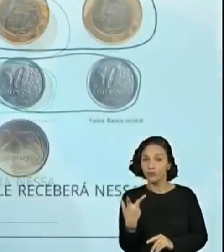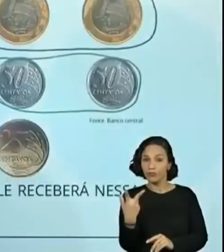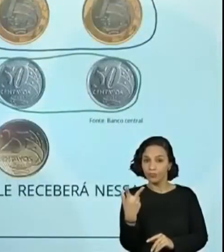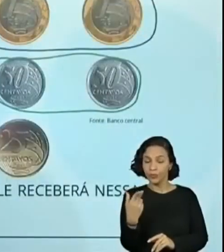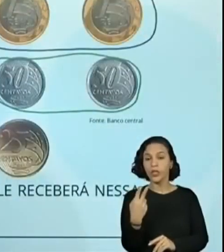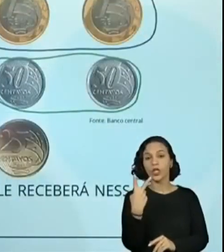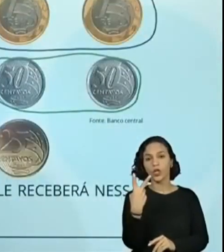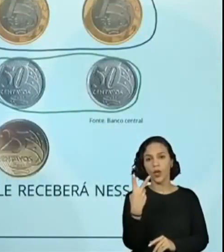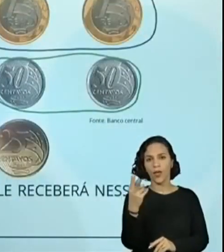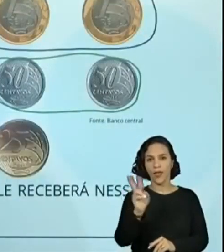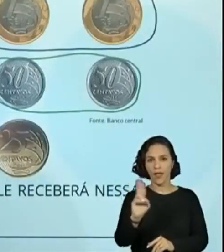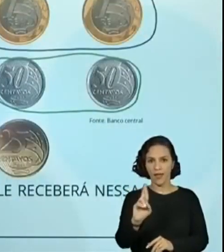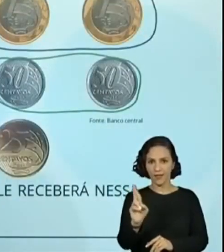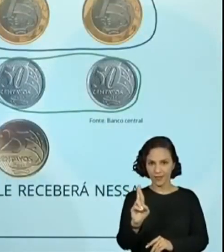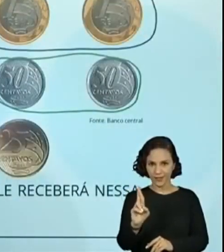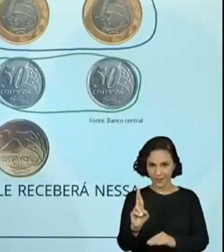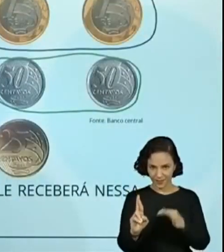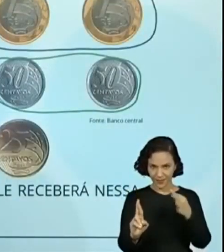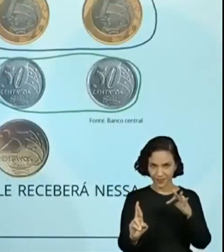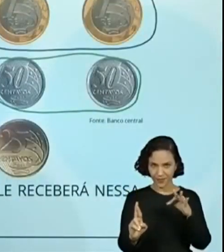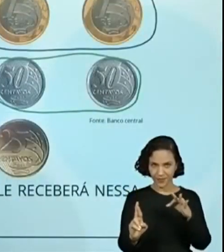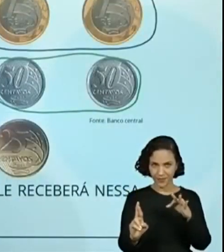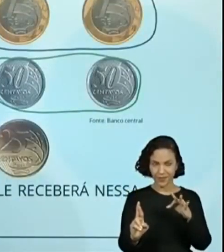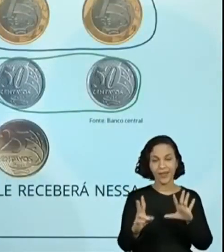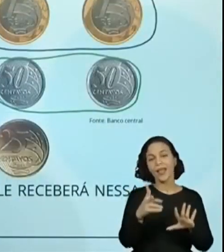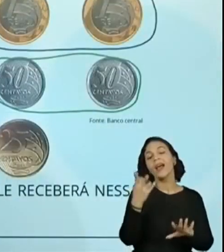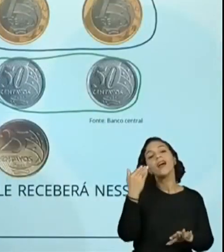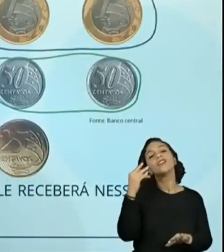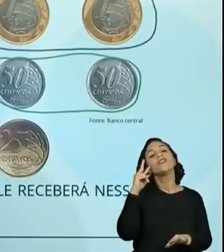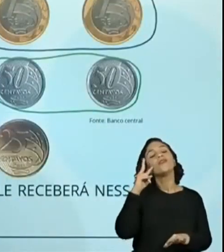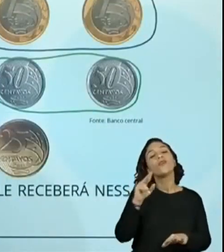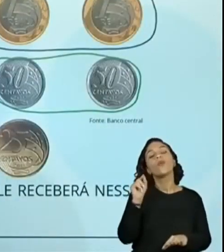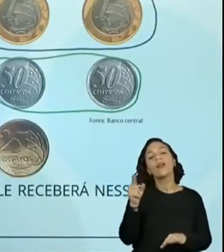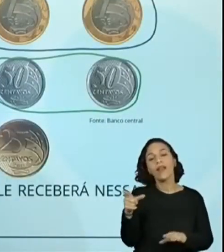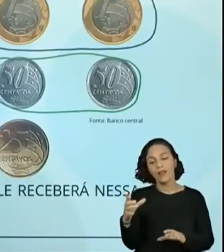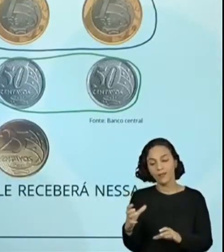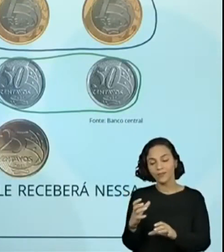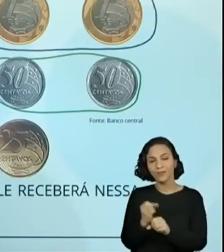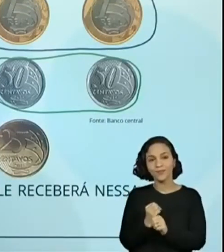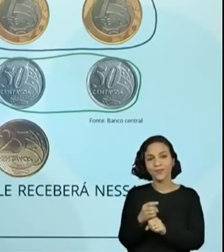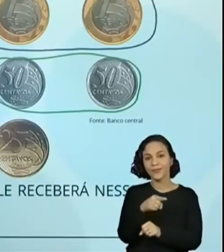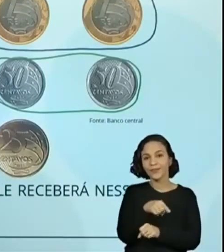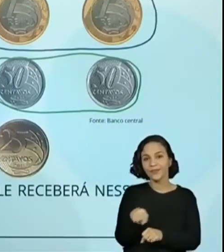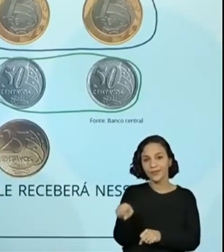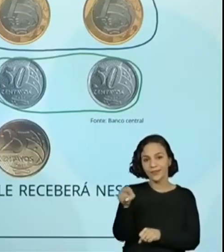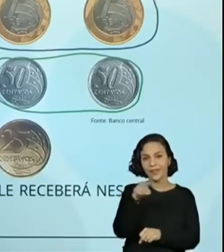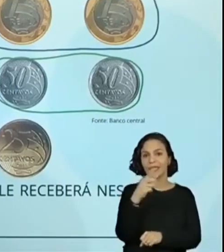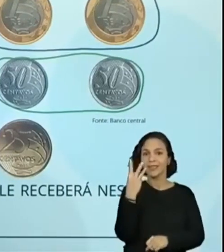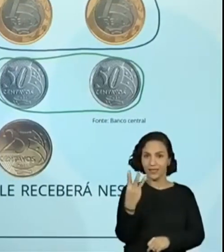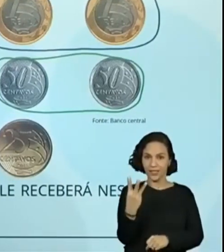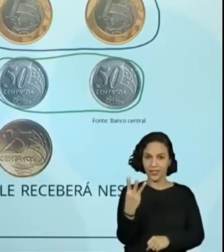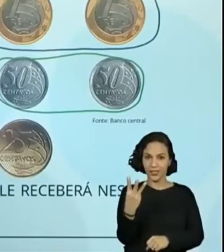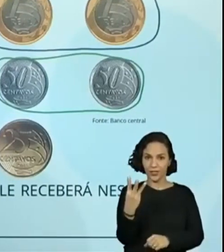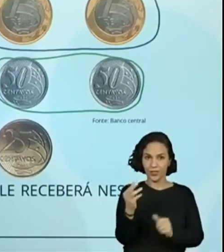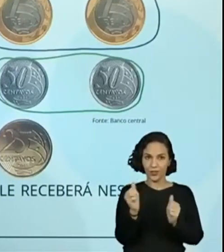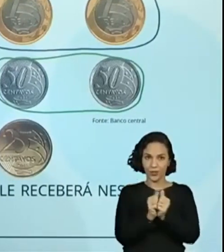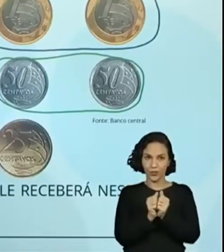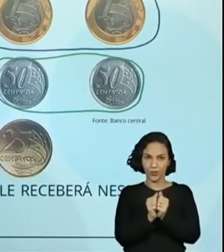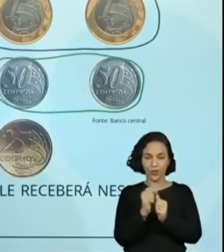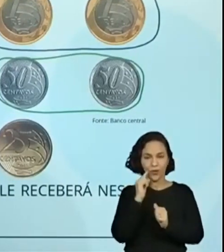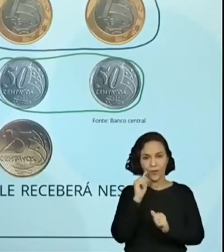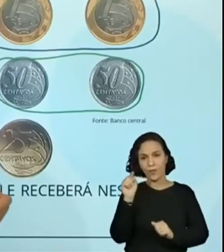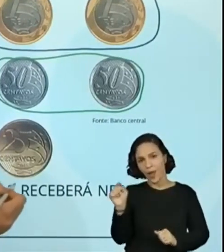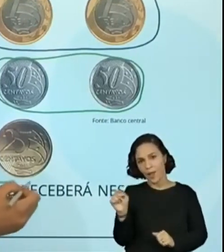outro real, que aqui, para fazer mais um real, eu preciso juntar as três moedas, certo? Certo.